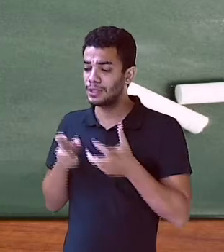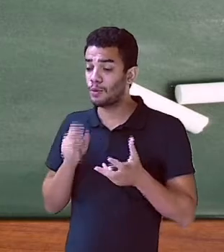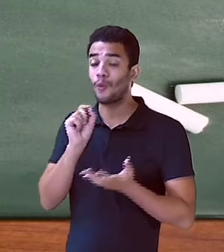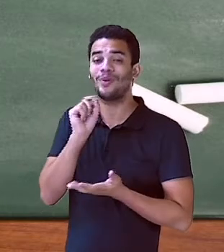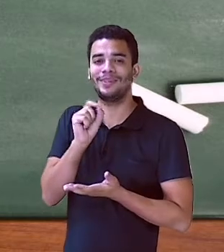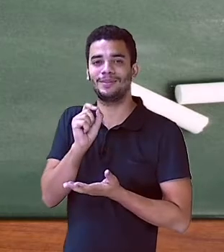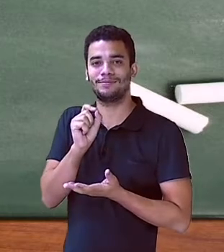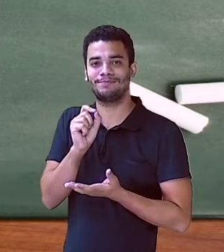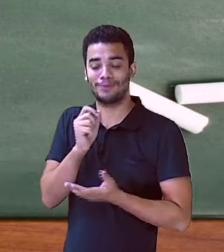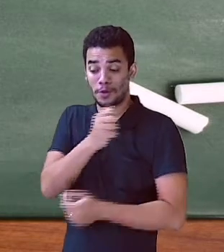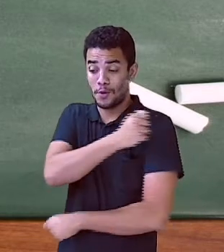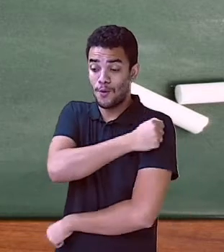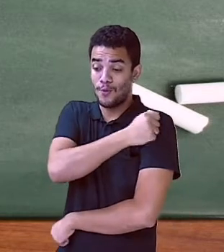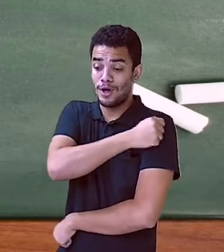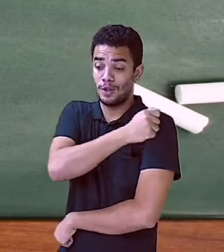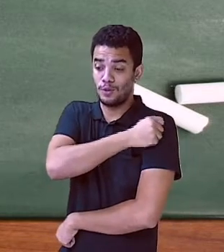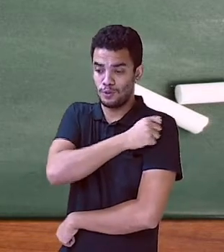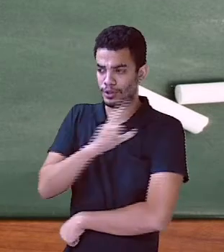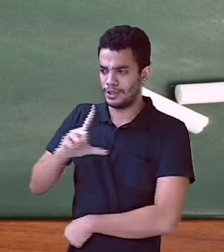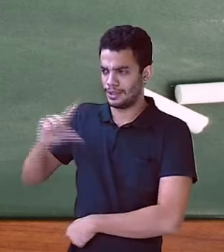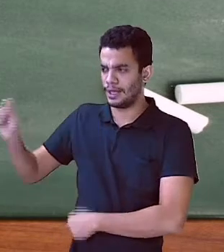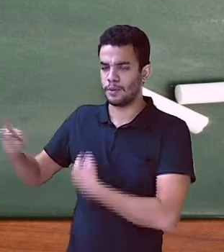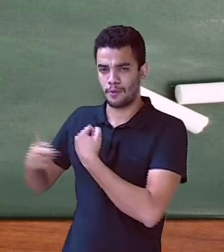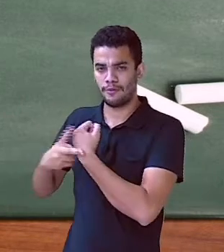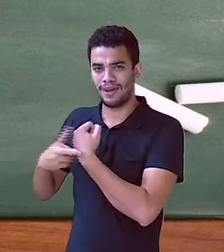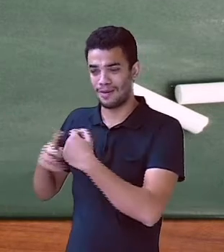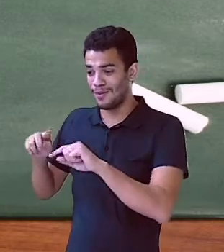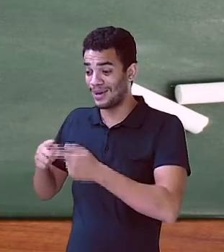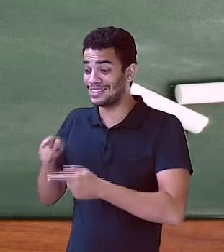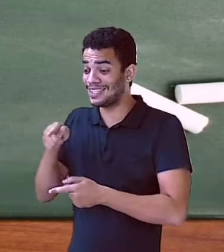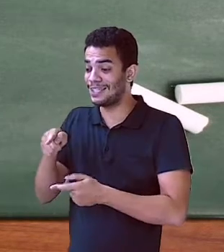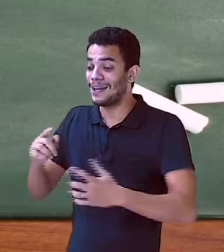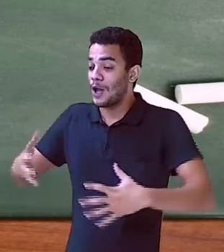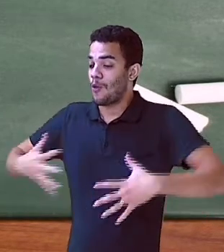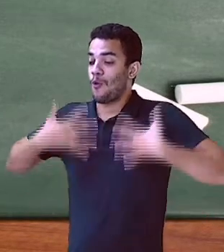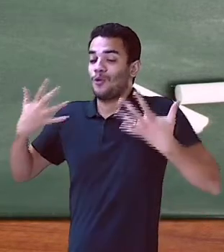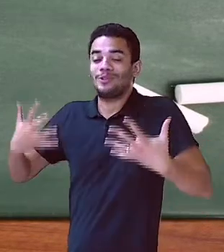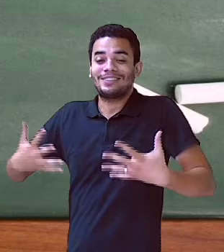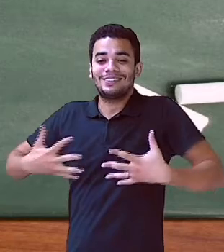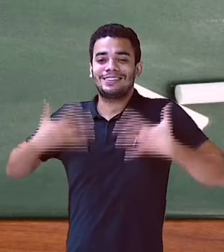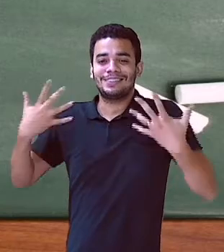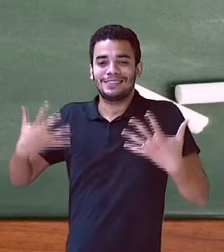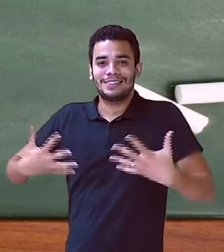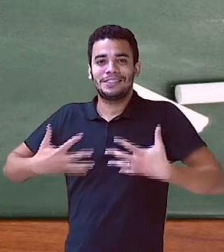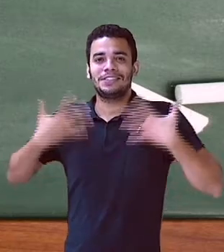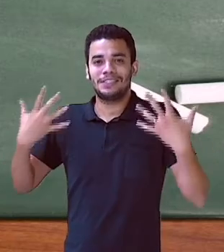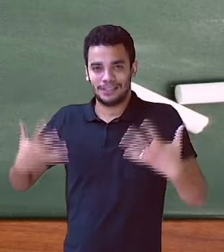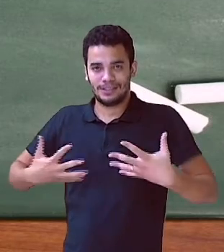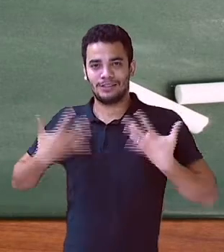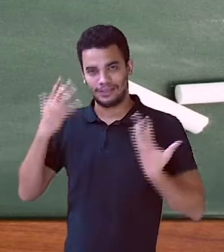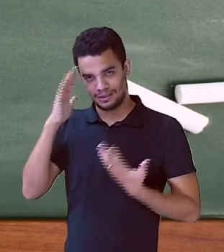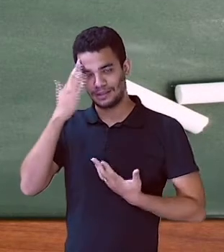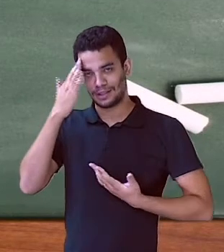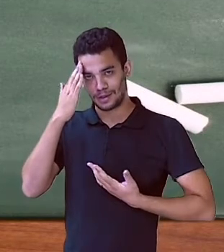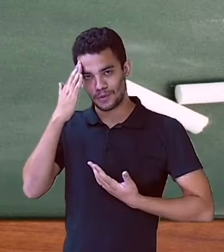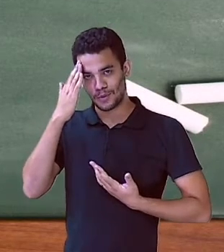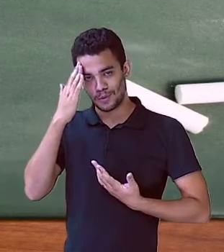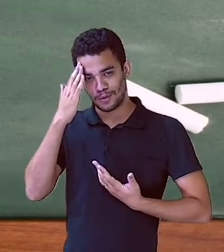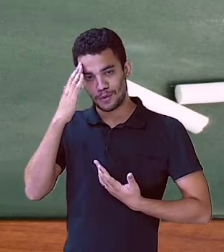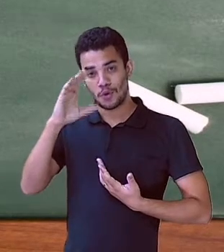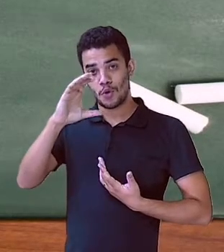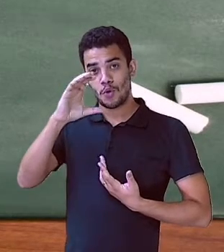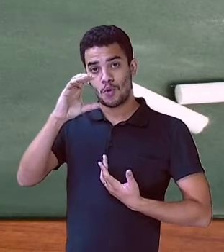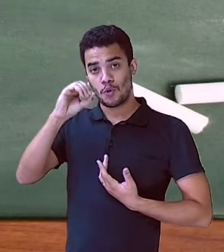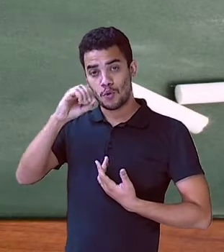sujeito, que é essa qualidade, né? Essa característica que foi dada ao sujeito, que é o aluno. Então, o vocês podem perceber?